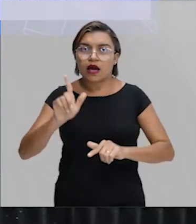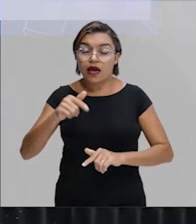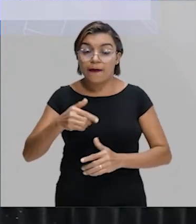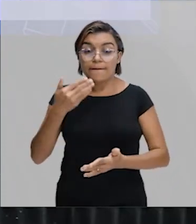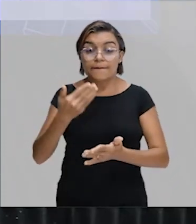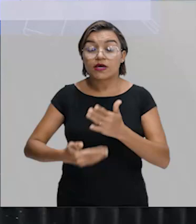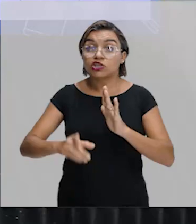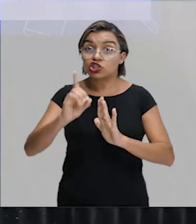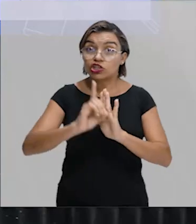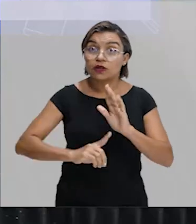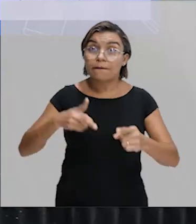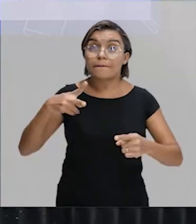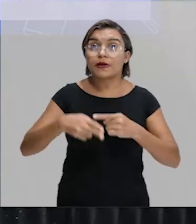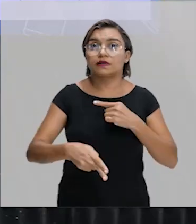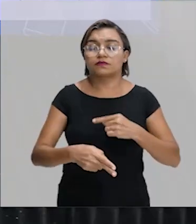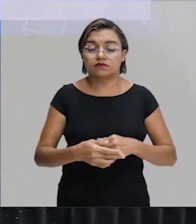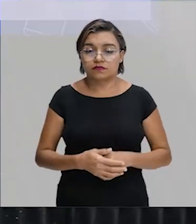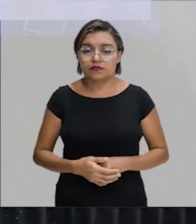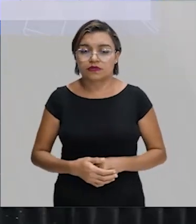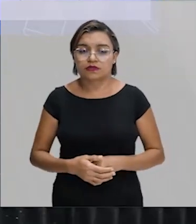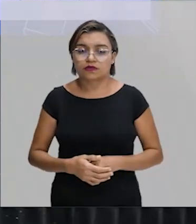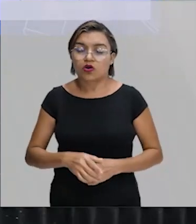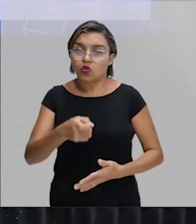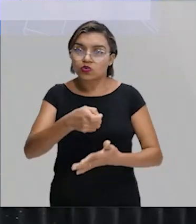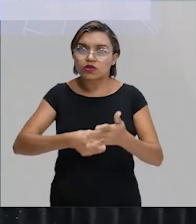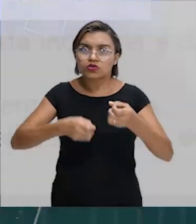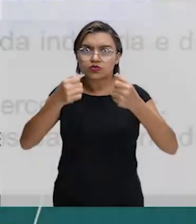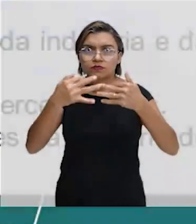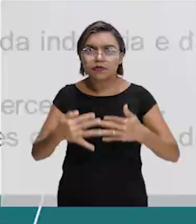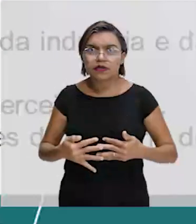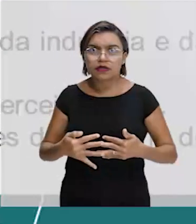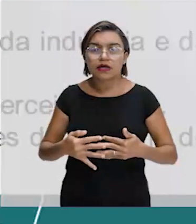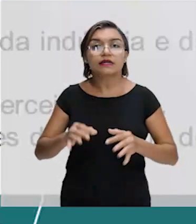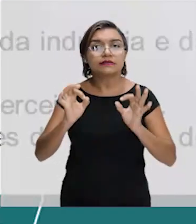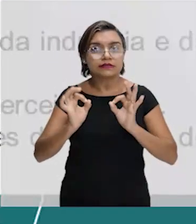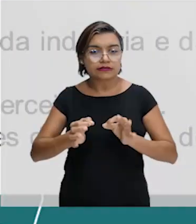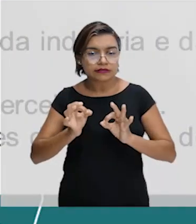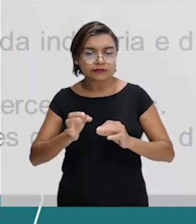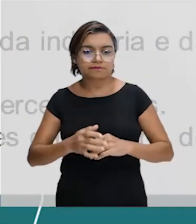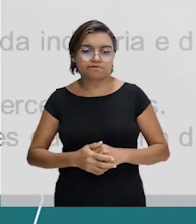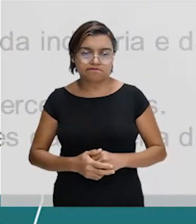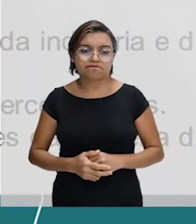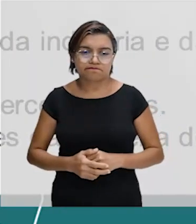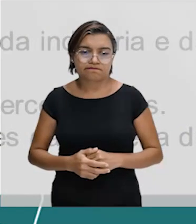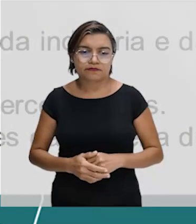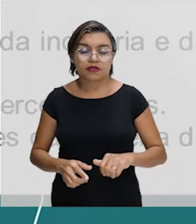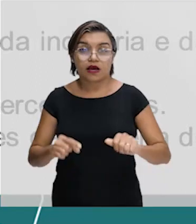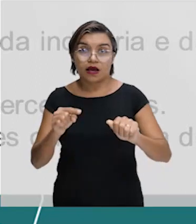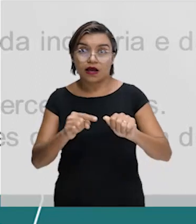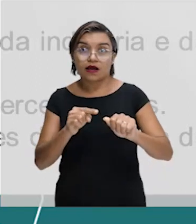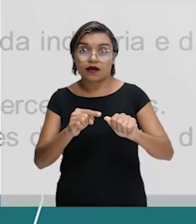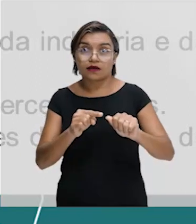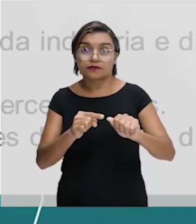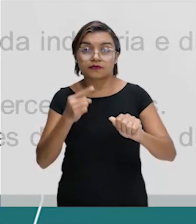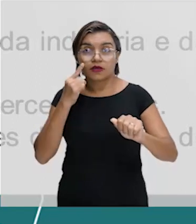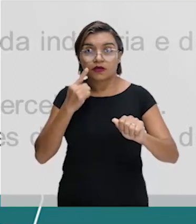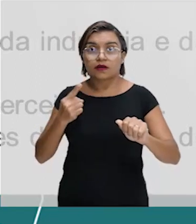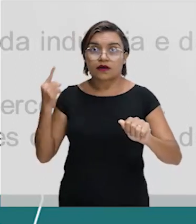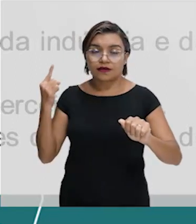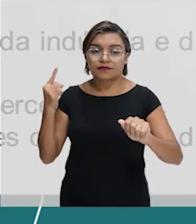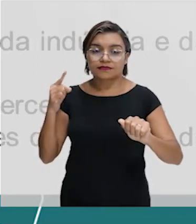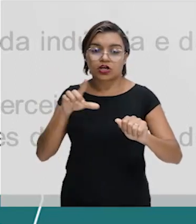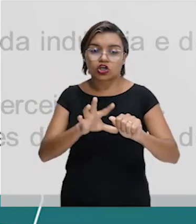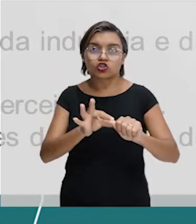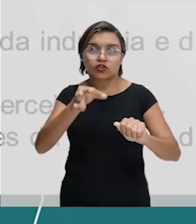direitos. O texto fala isso? Com certeza, galera. Então, o nosso gabarito aí é a